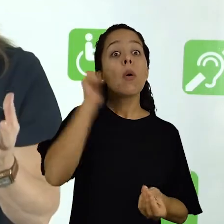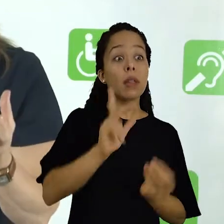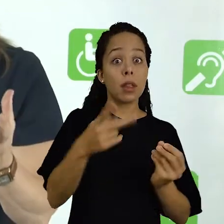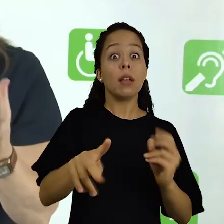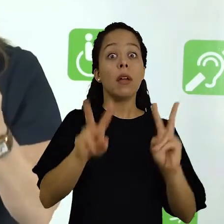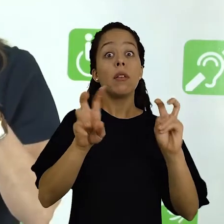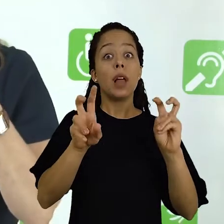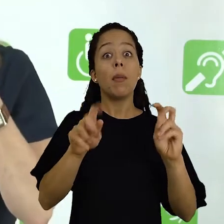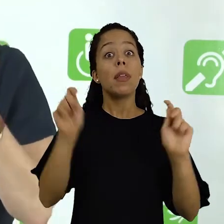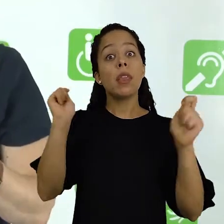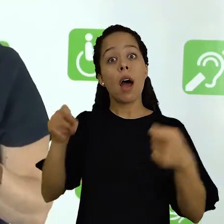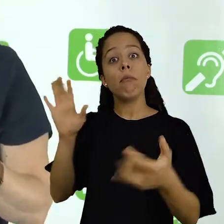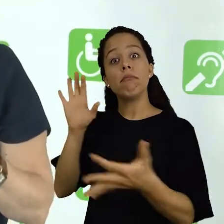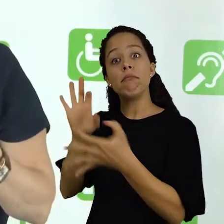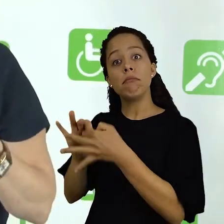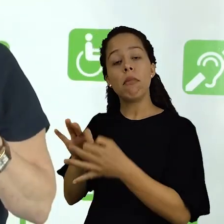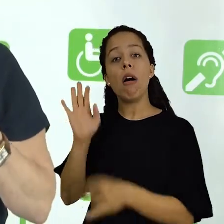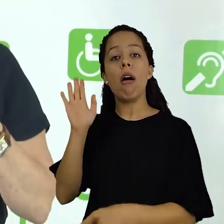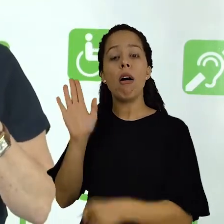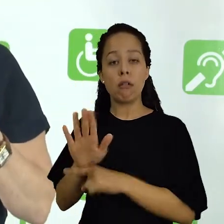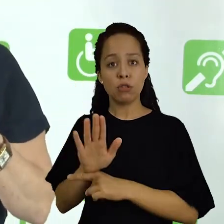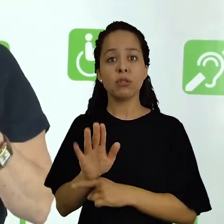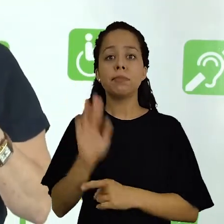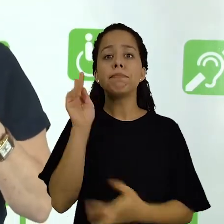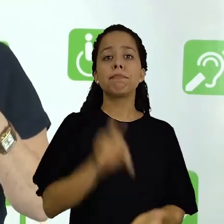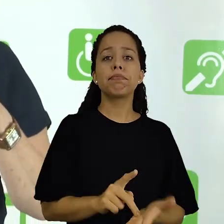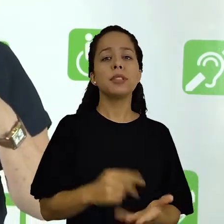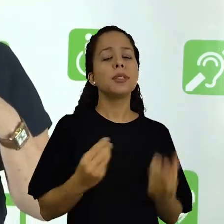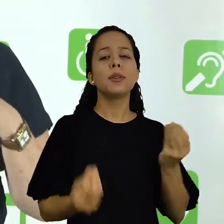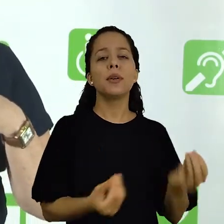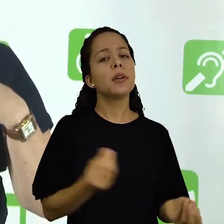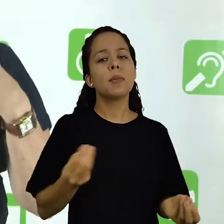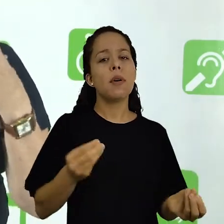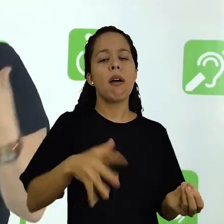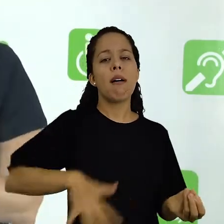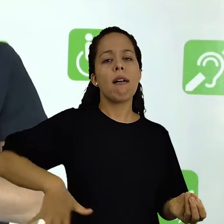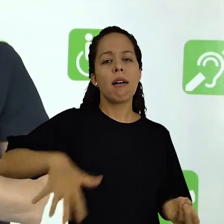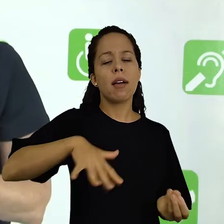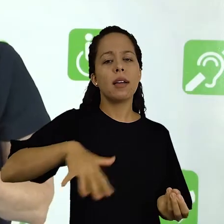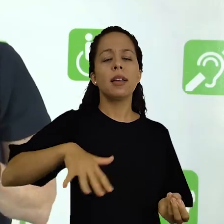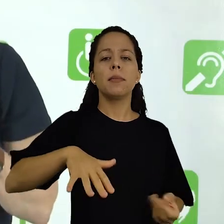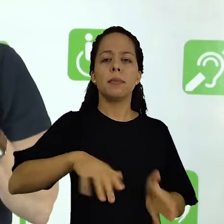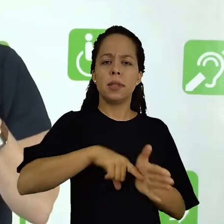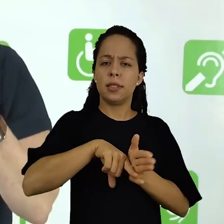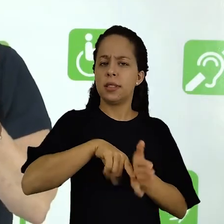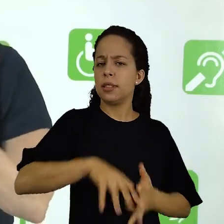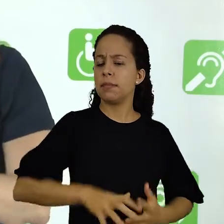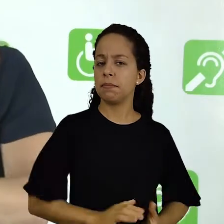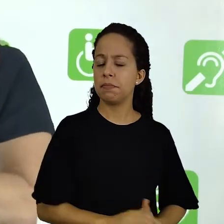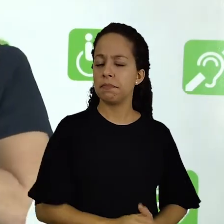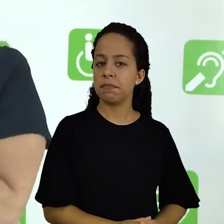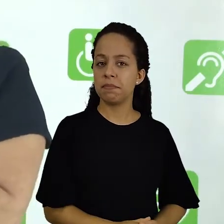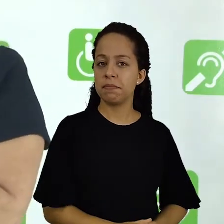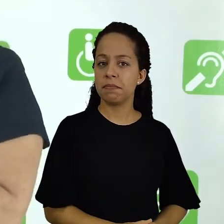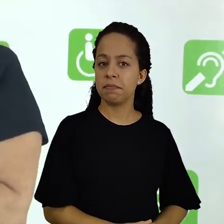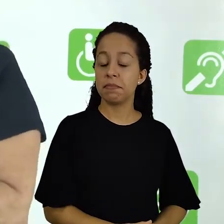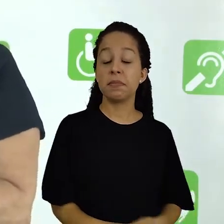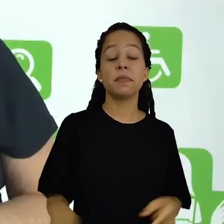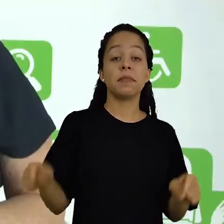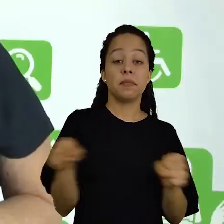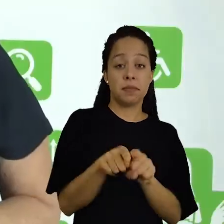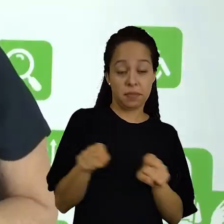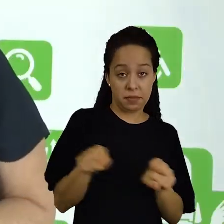contribuições de ordem prática e de ordem técnica para a área dessa